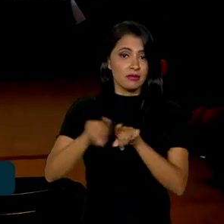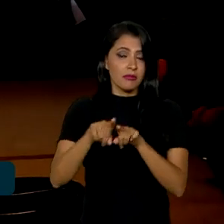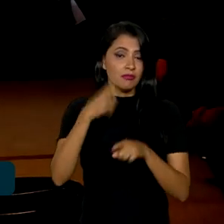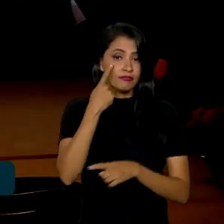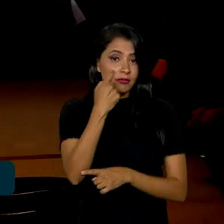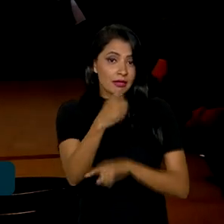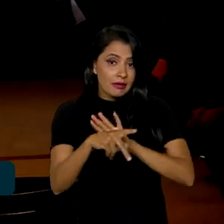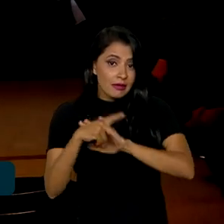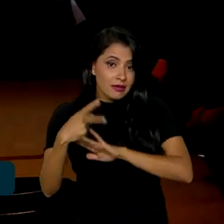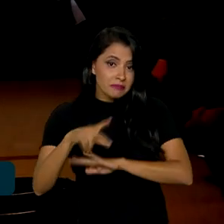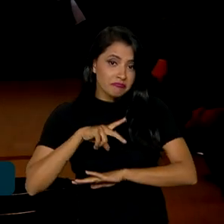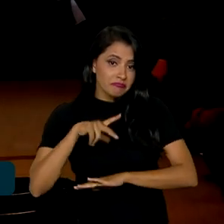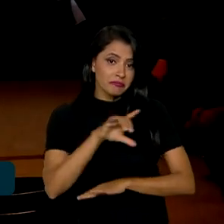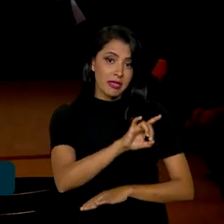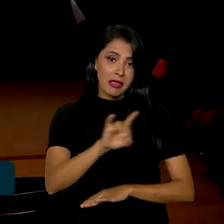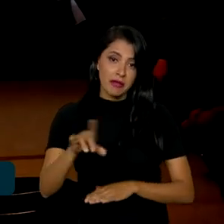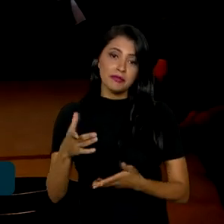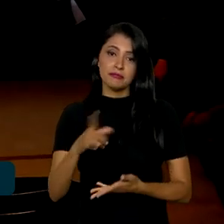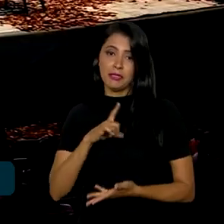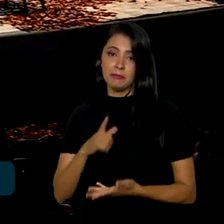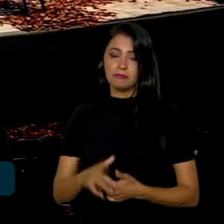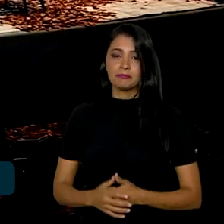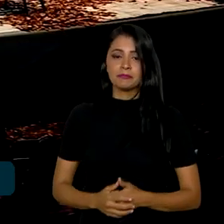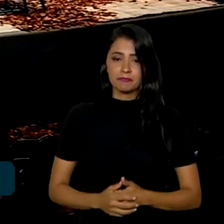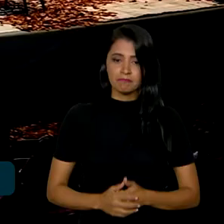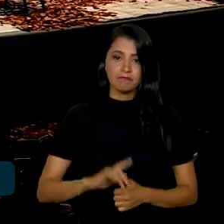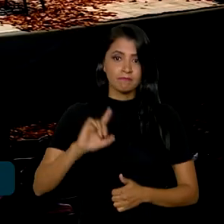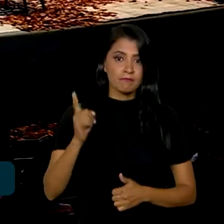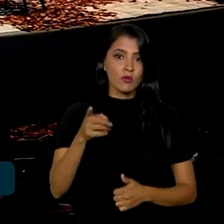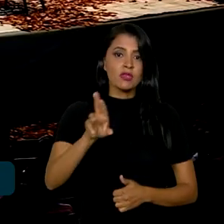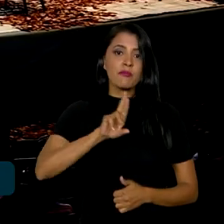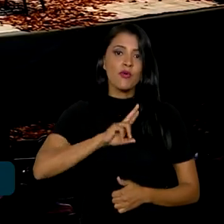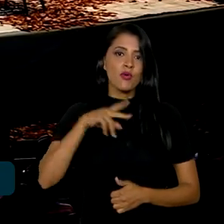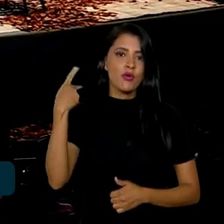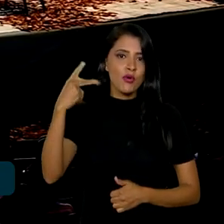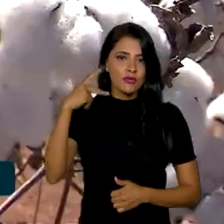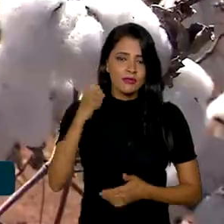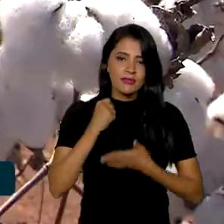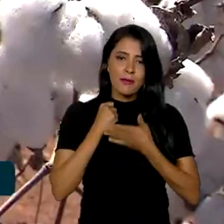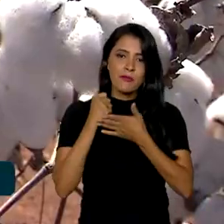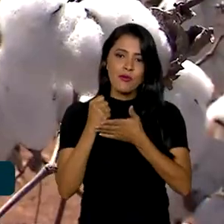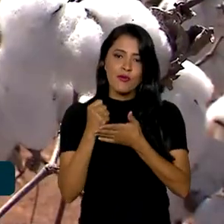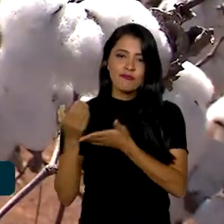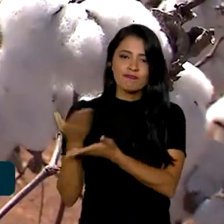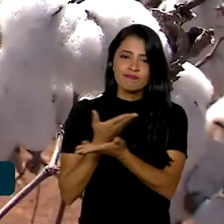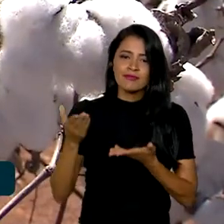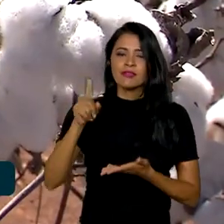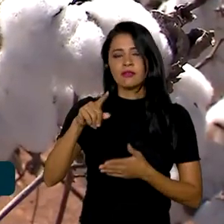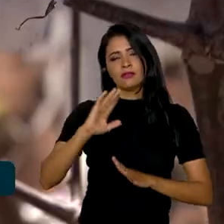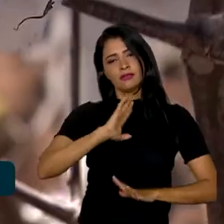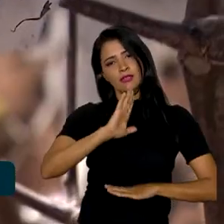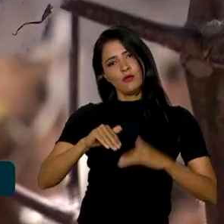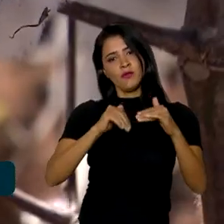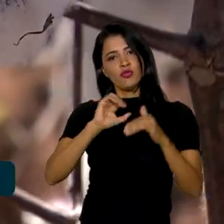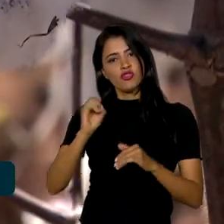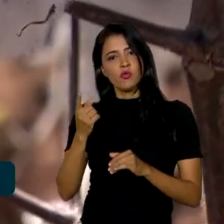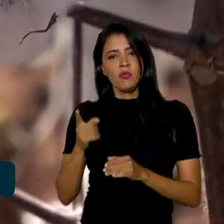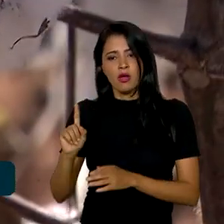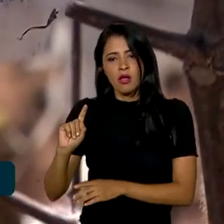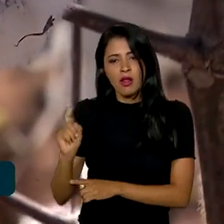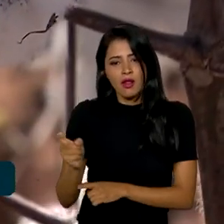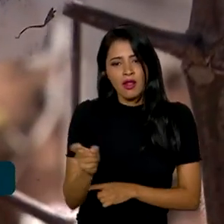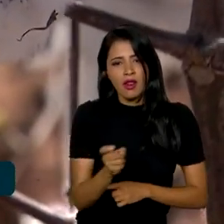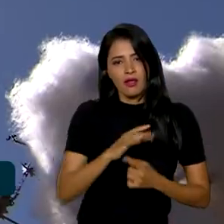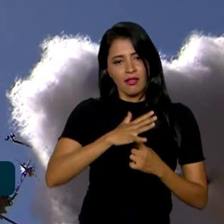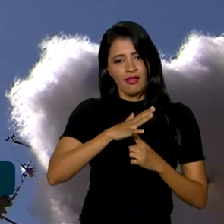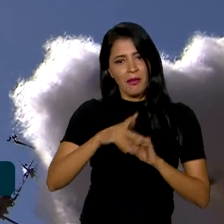interesses particulares que cada país possui. Um dos resultados dessa cooperação é o desenvolvimento de uma colheitadeira